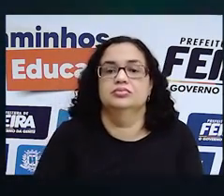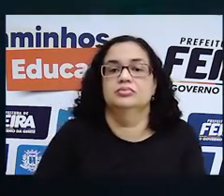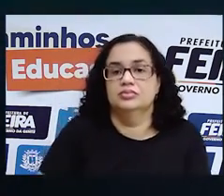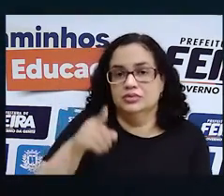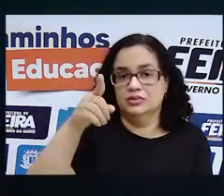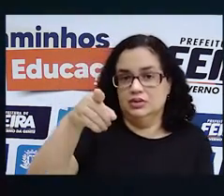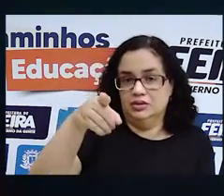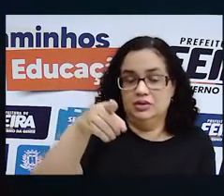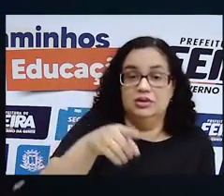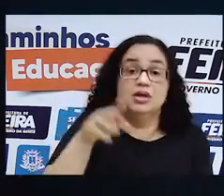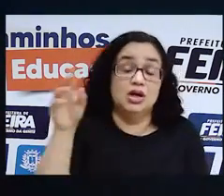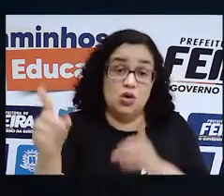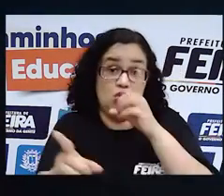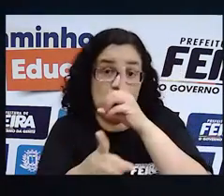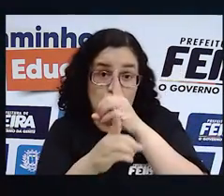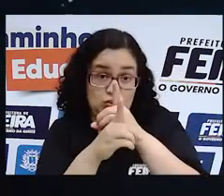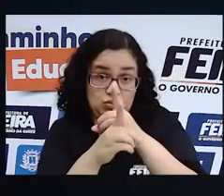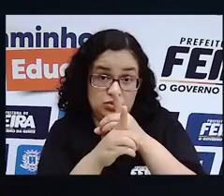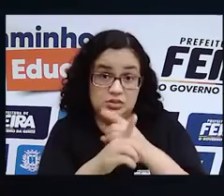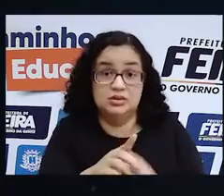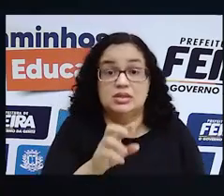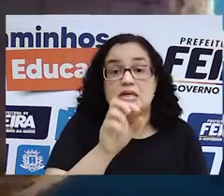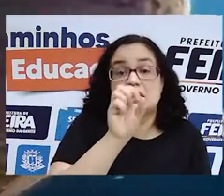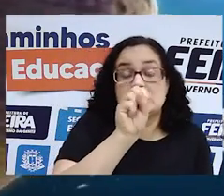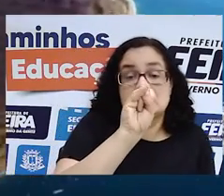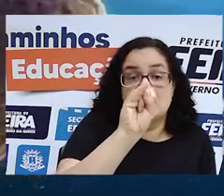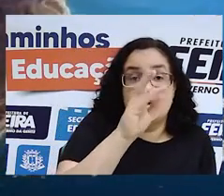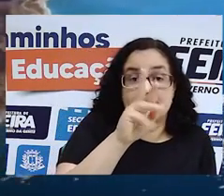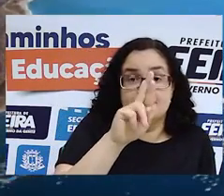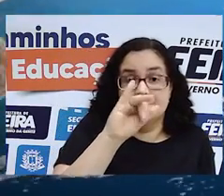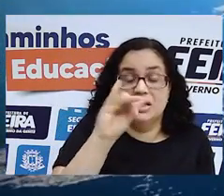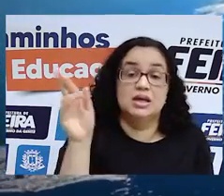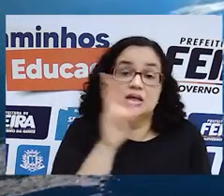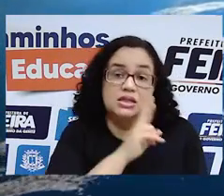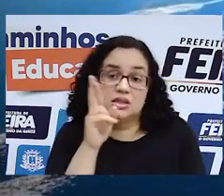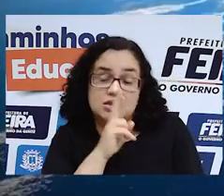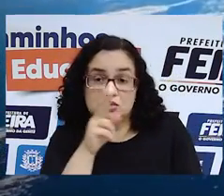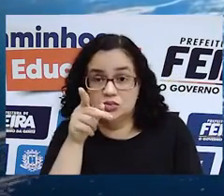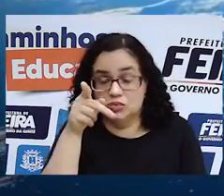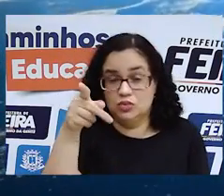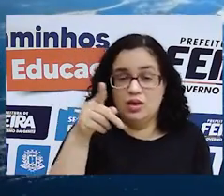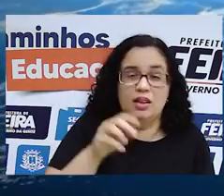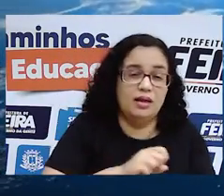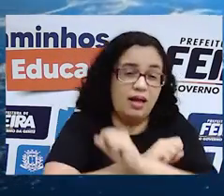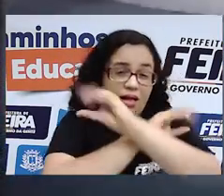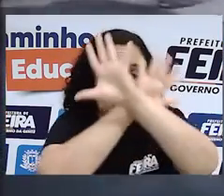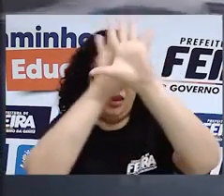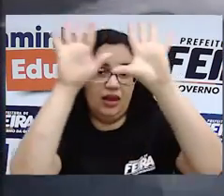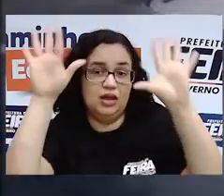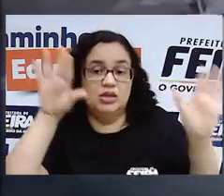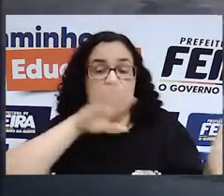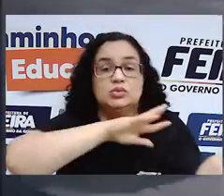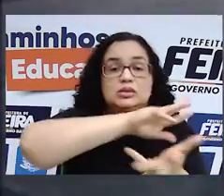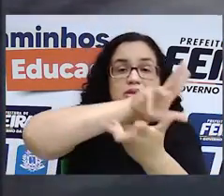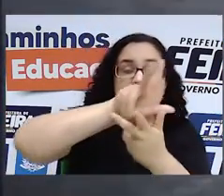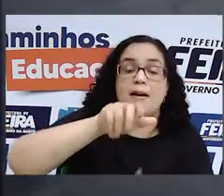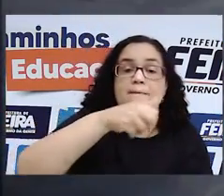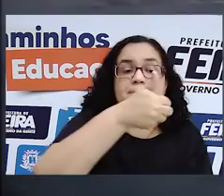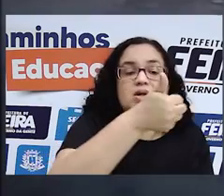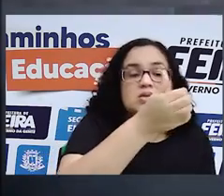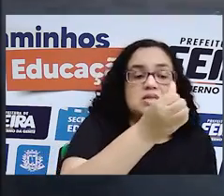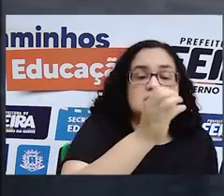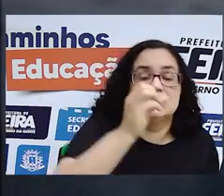Lago Baikal Encontra-se no sul de Rússia e é um dos lagos com o água mais cristalina do mundo. Mede mais de 600